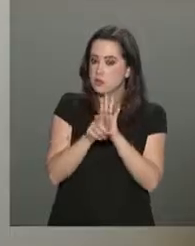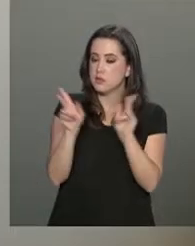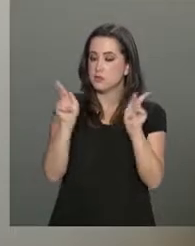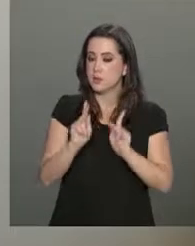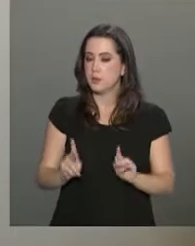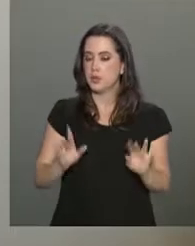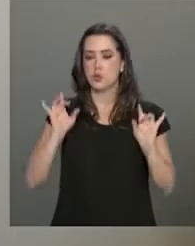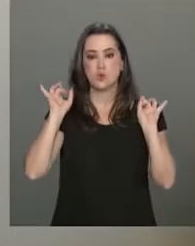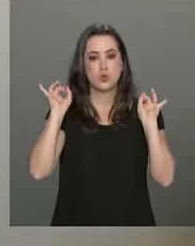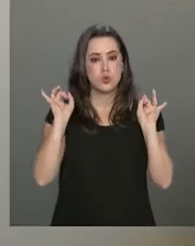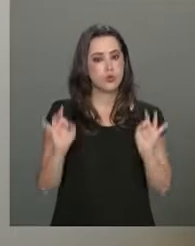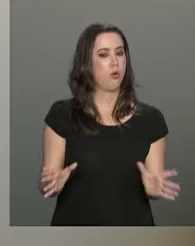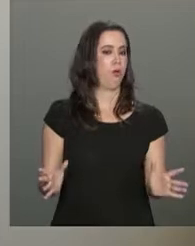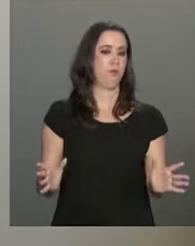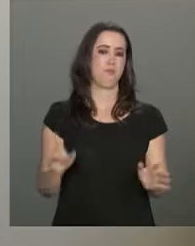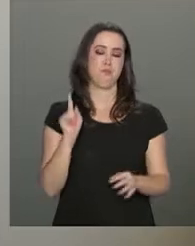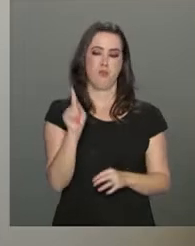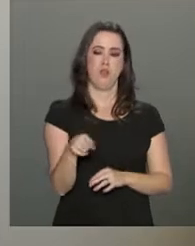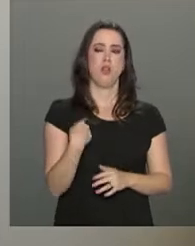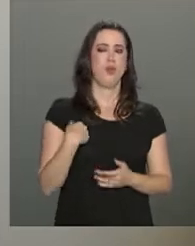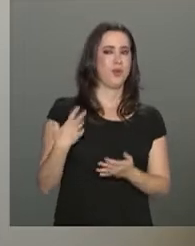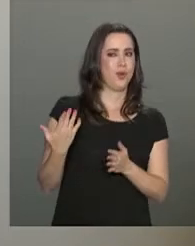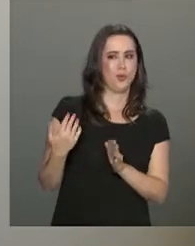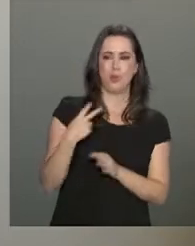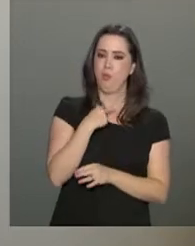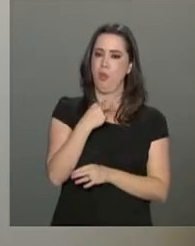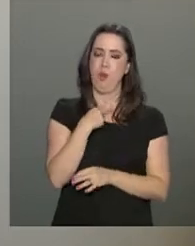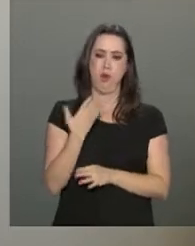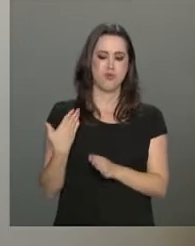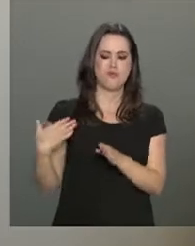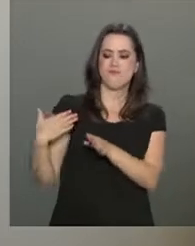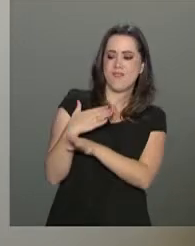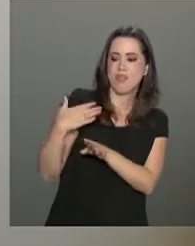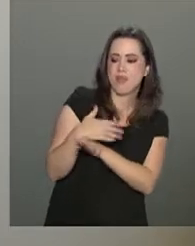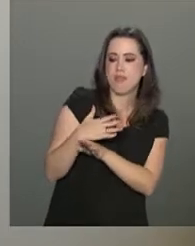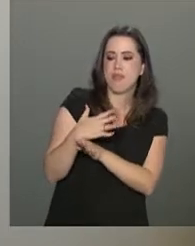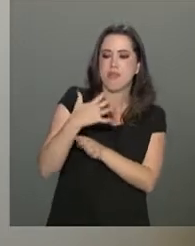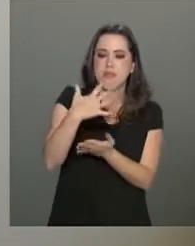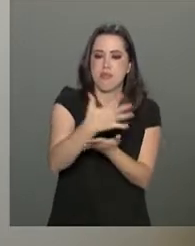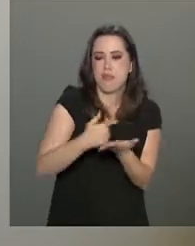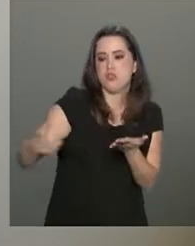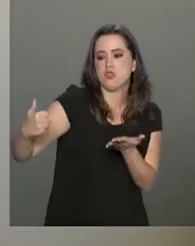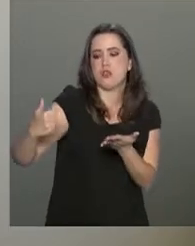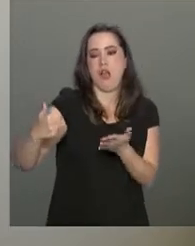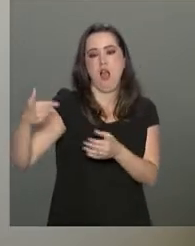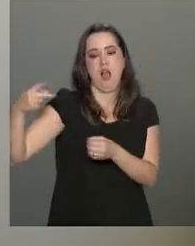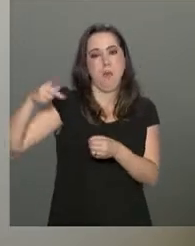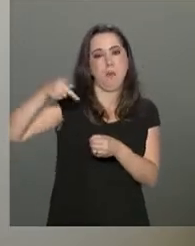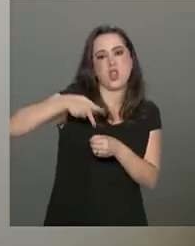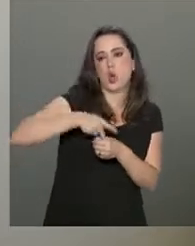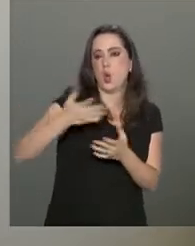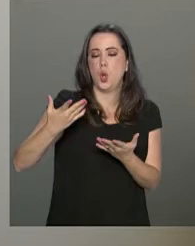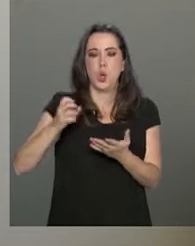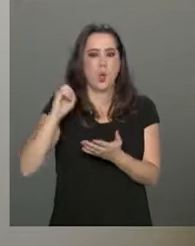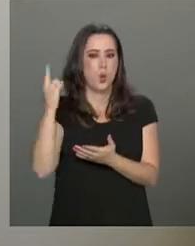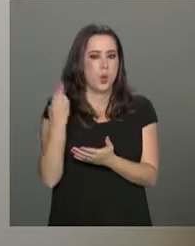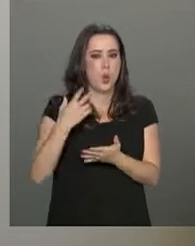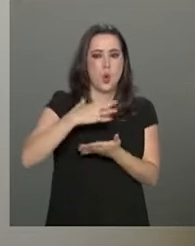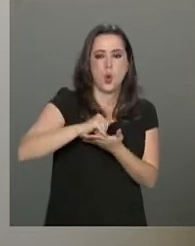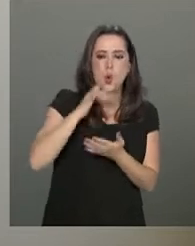Isso faz com que impeça que a gente tenha explorações de petróleo, de minérios, etc.